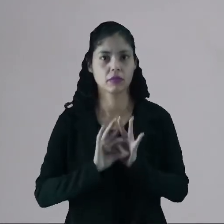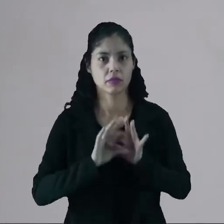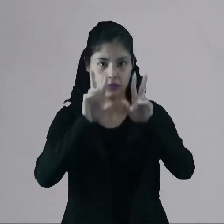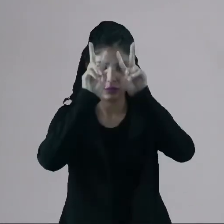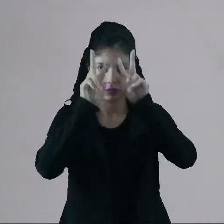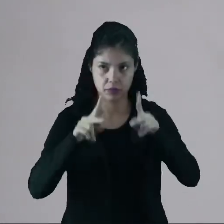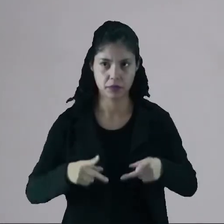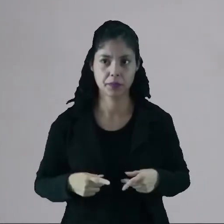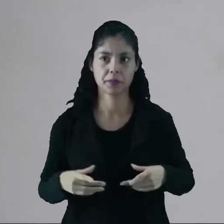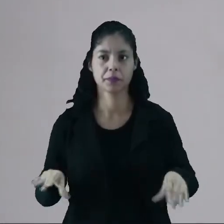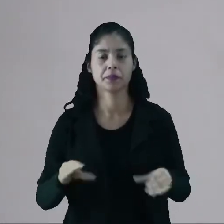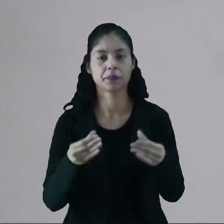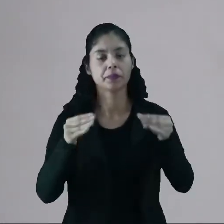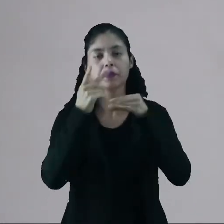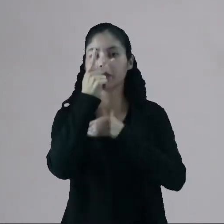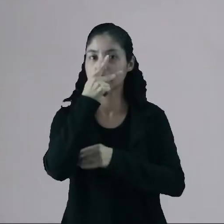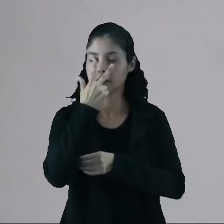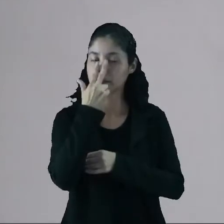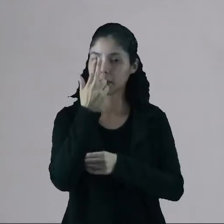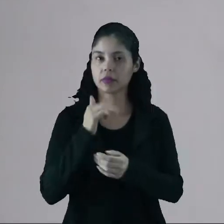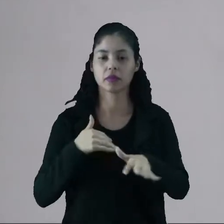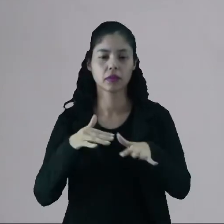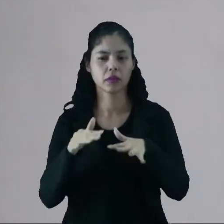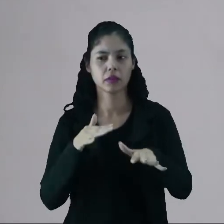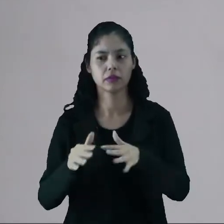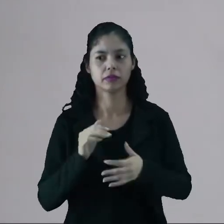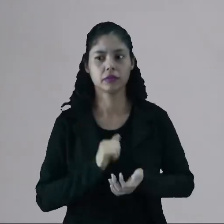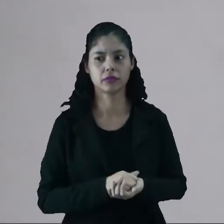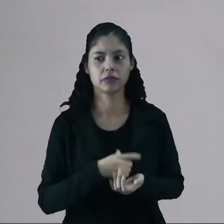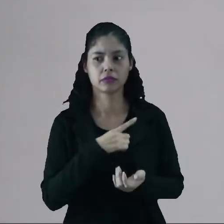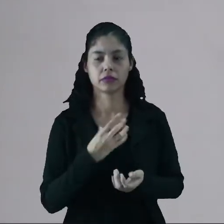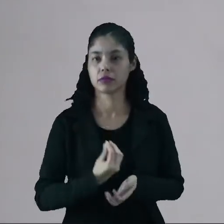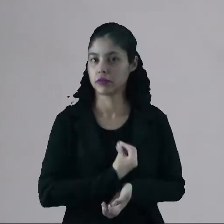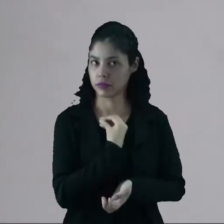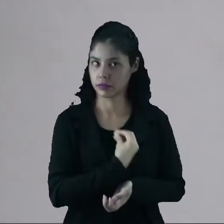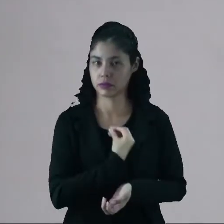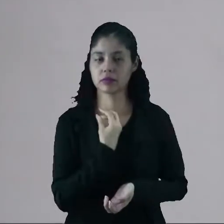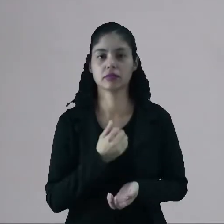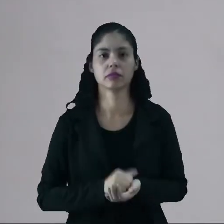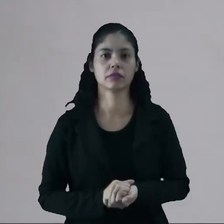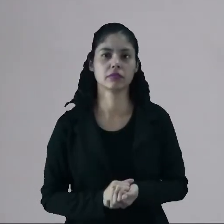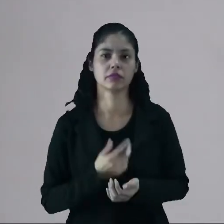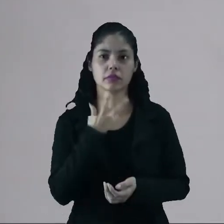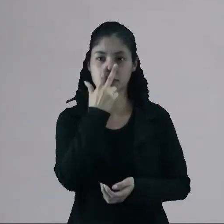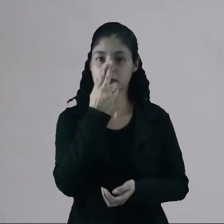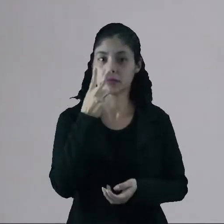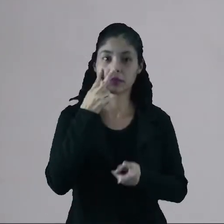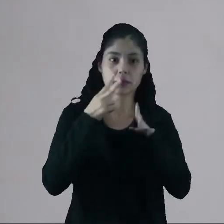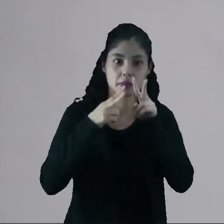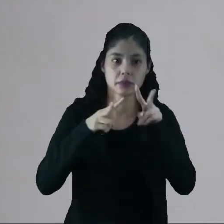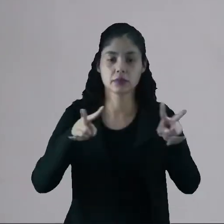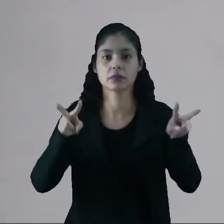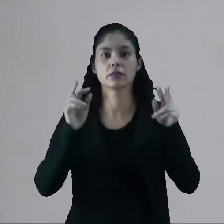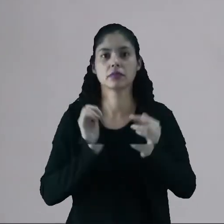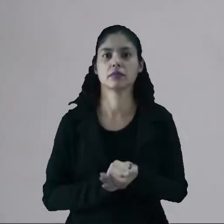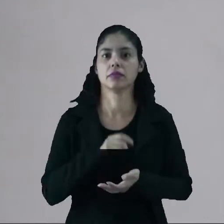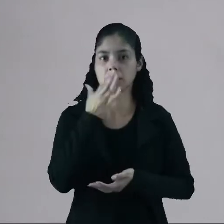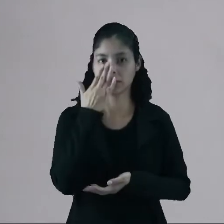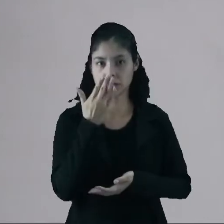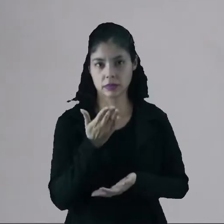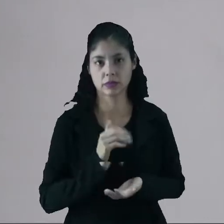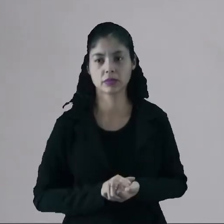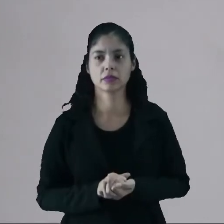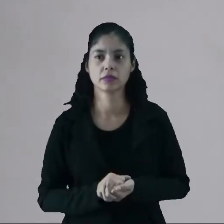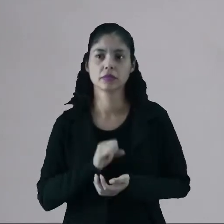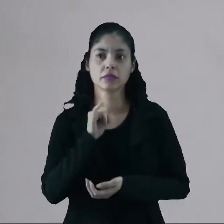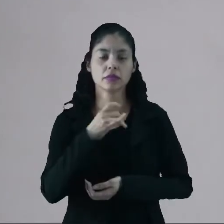ser humano. As esculturas parecem que têm movimento. Elas parecem que estão vivas. Parece que elas olham para você.